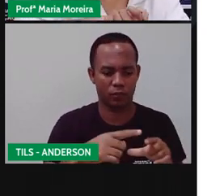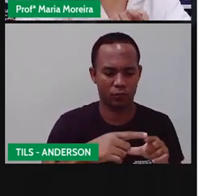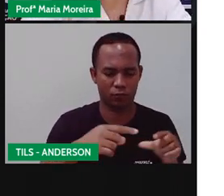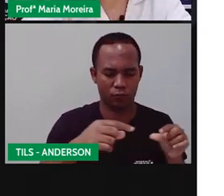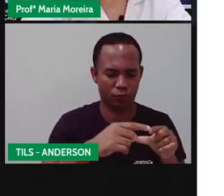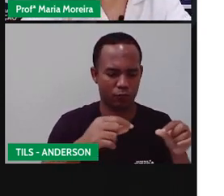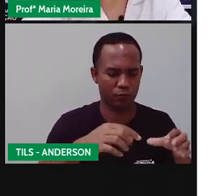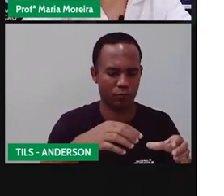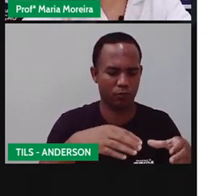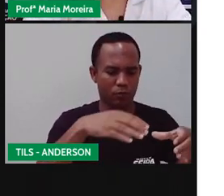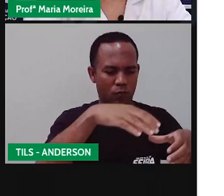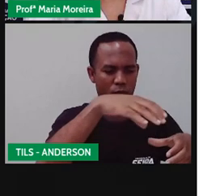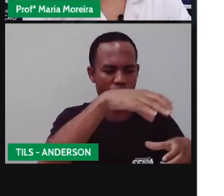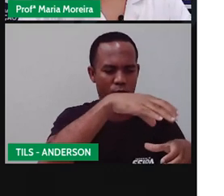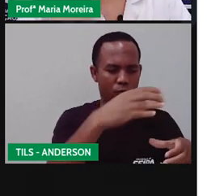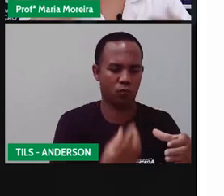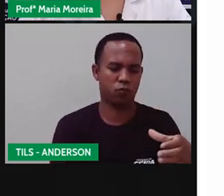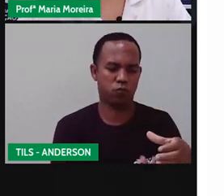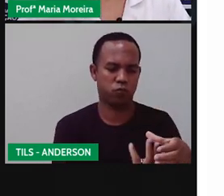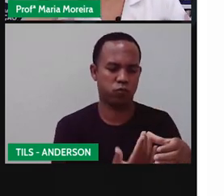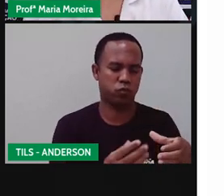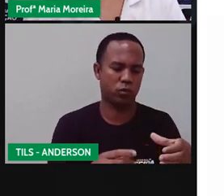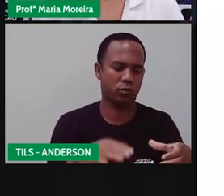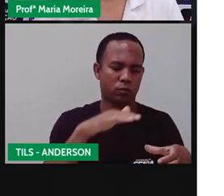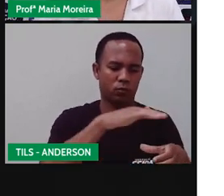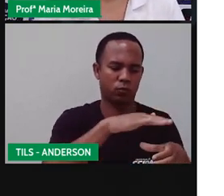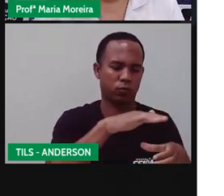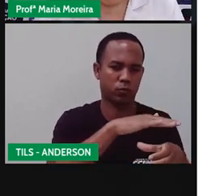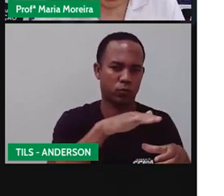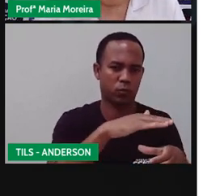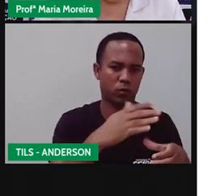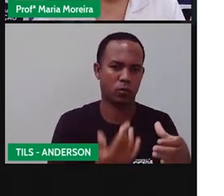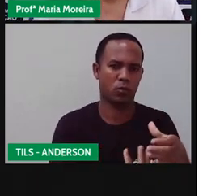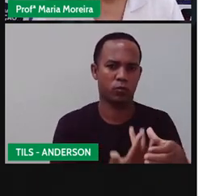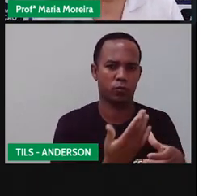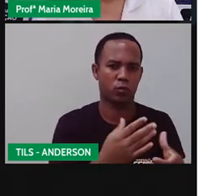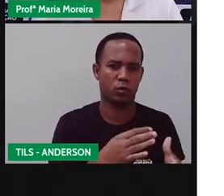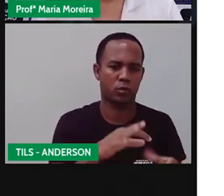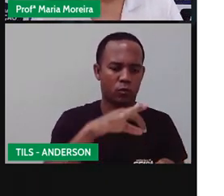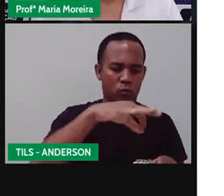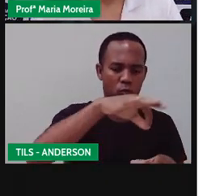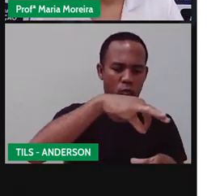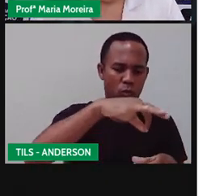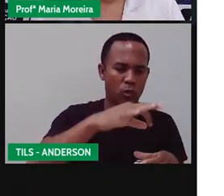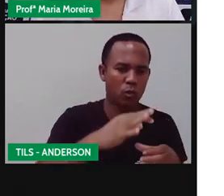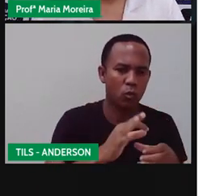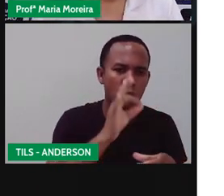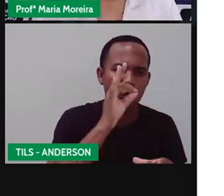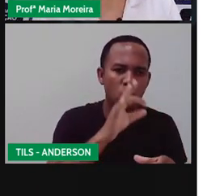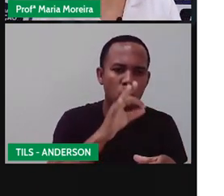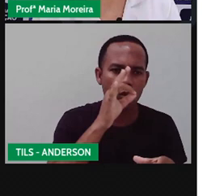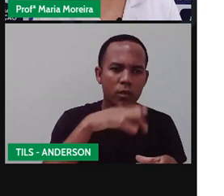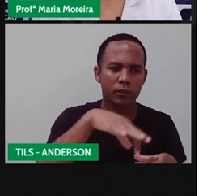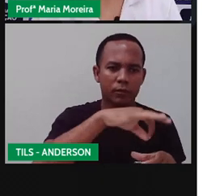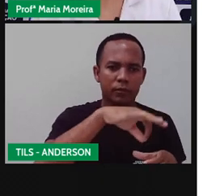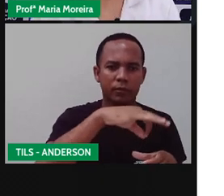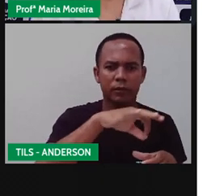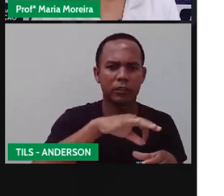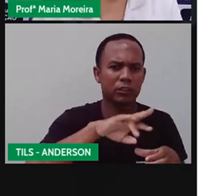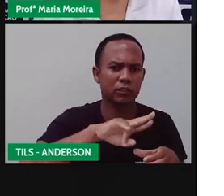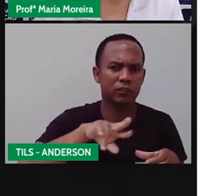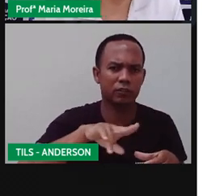tampa e deixa ela imersa. E o chá, que é aquela parte do cozimento, né? Quem nunca tomou um chá aqui? Erva cidreira,